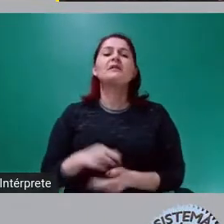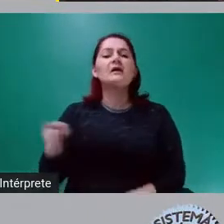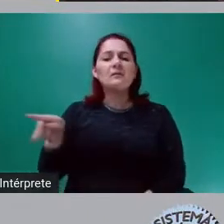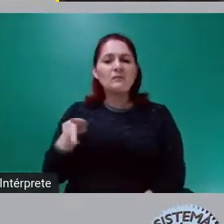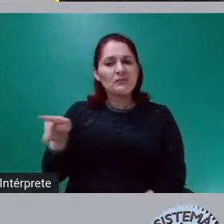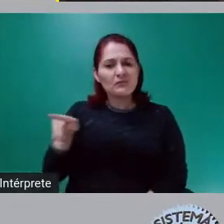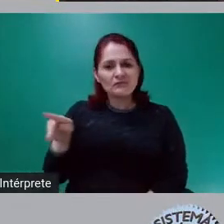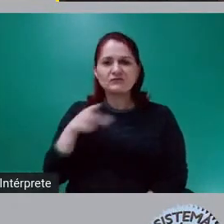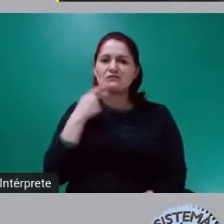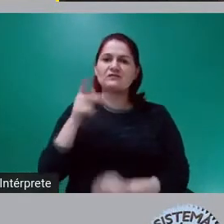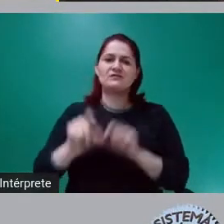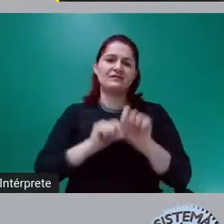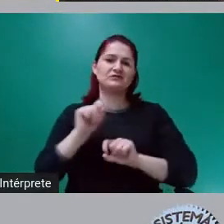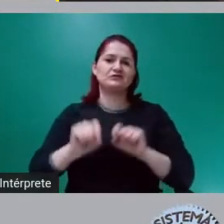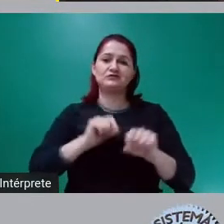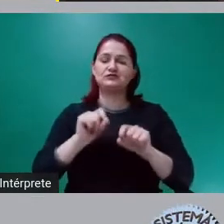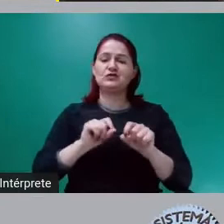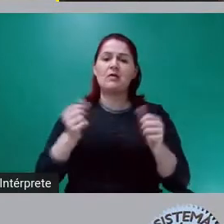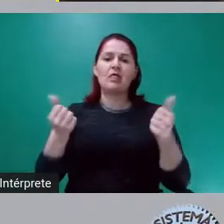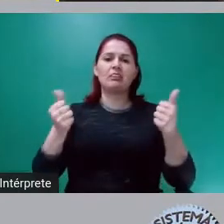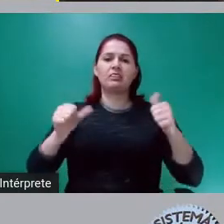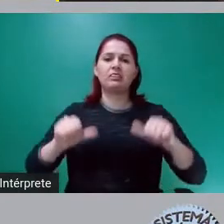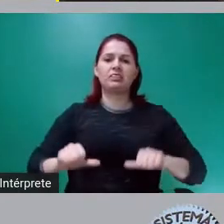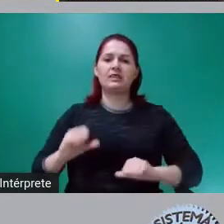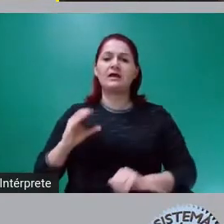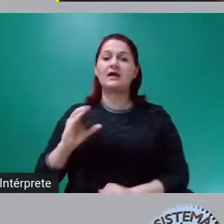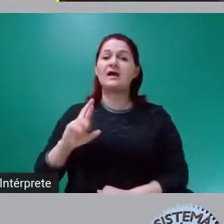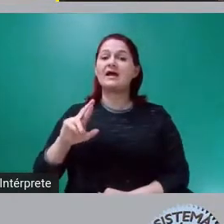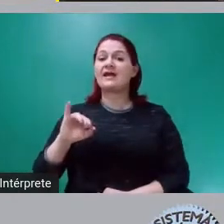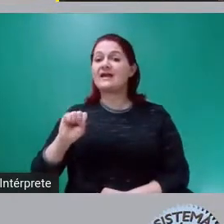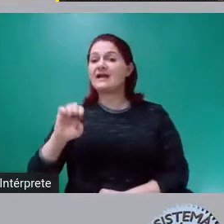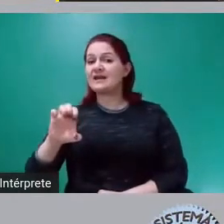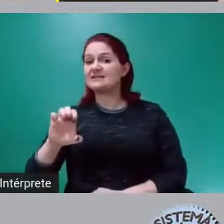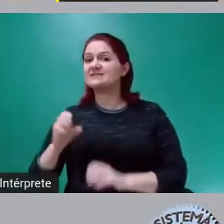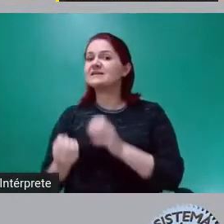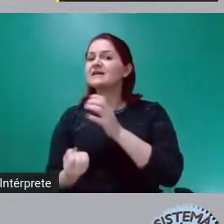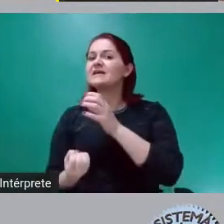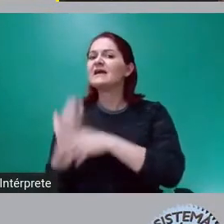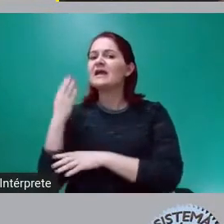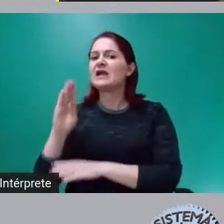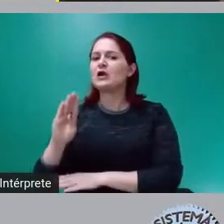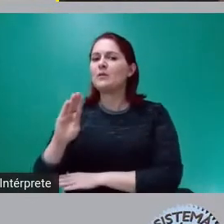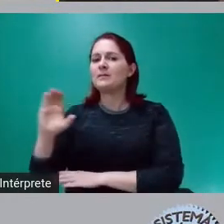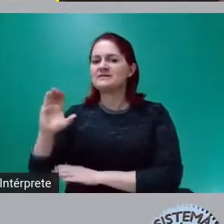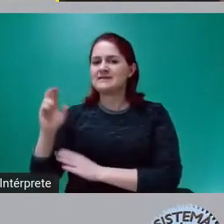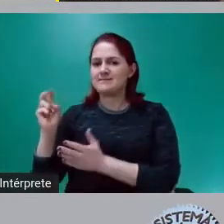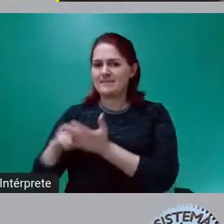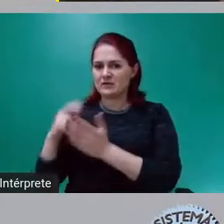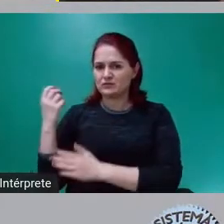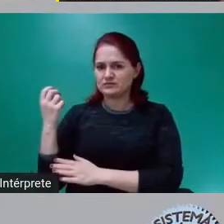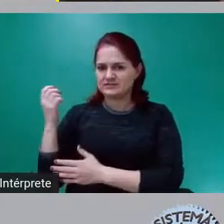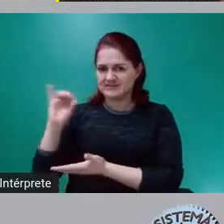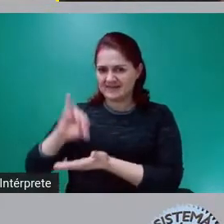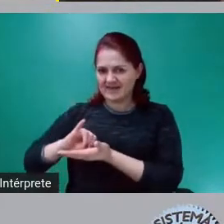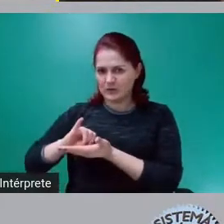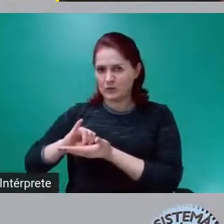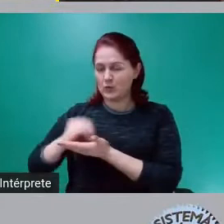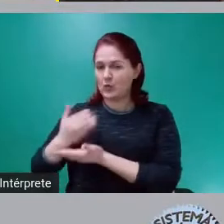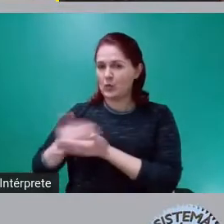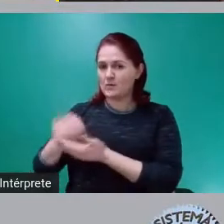crise fabricada pela política monetária do Banco Central a partir de 2014 e o seu